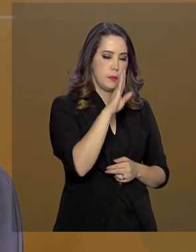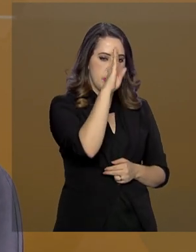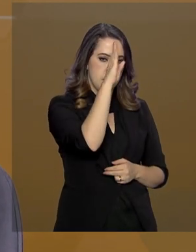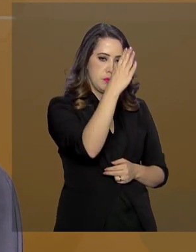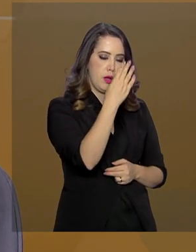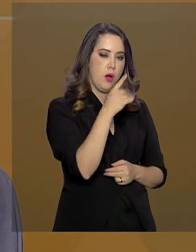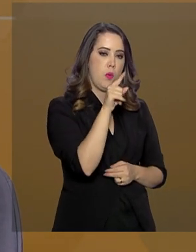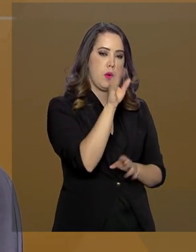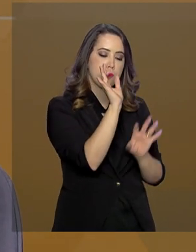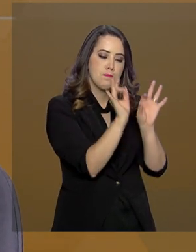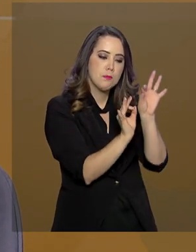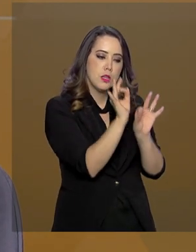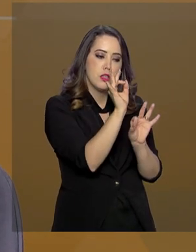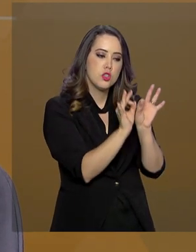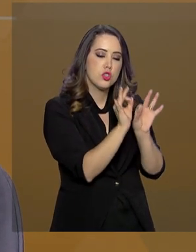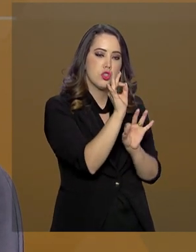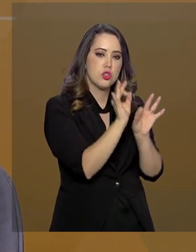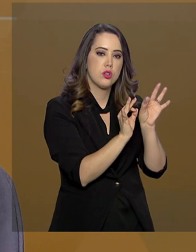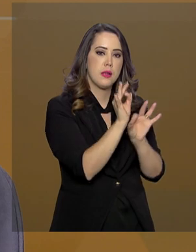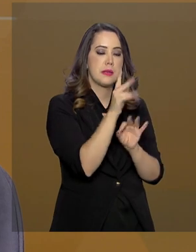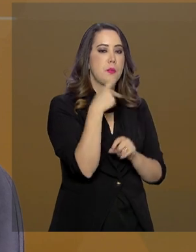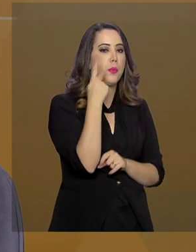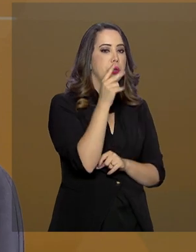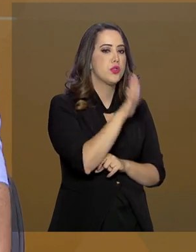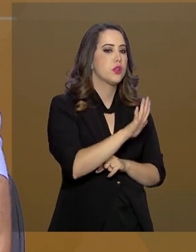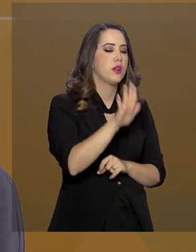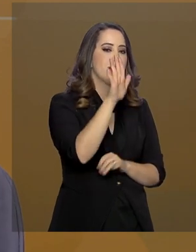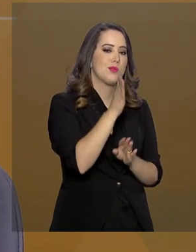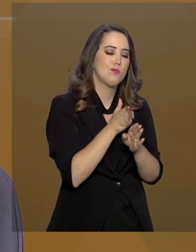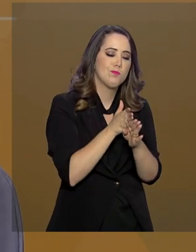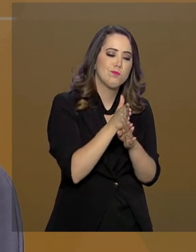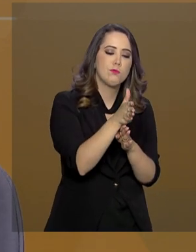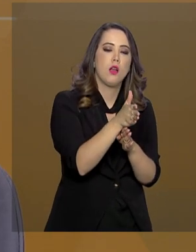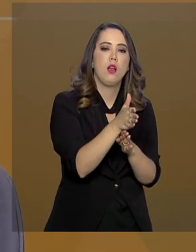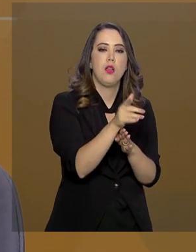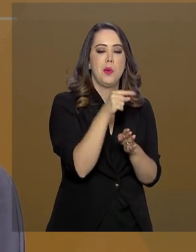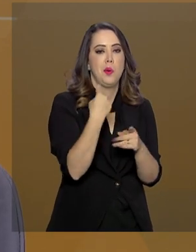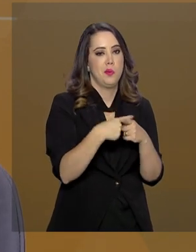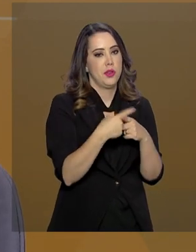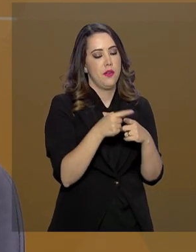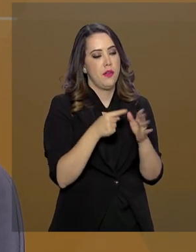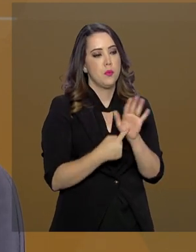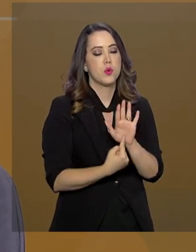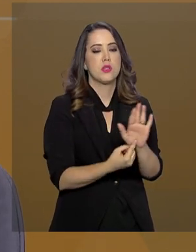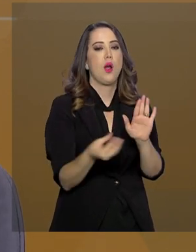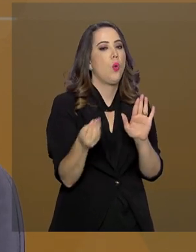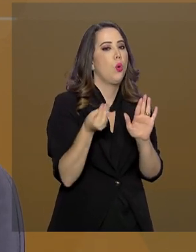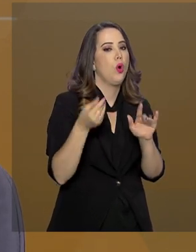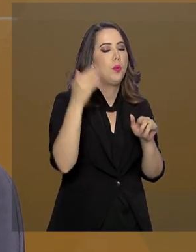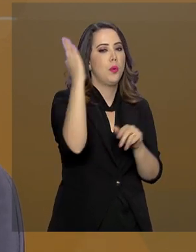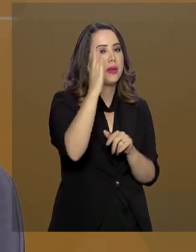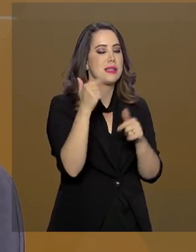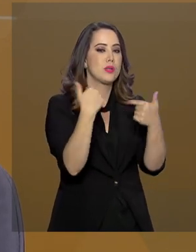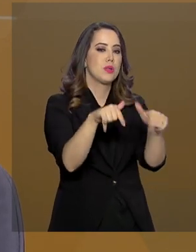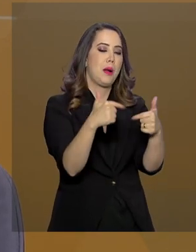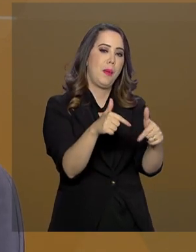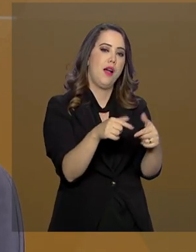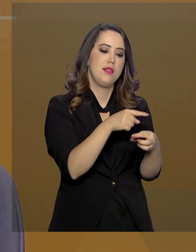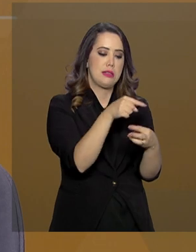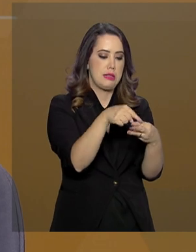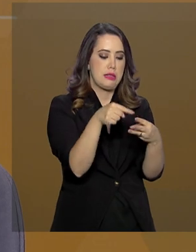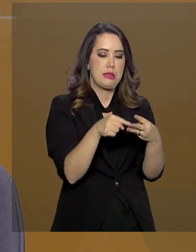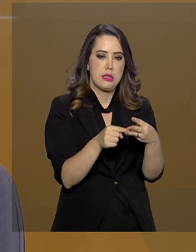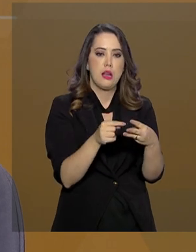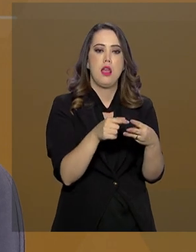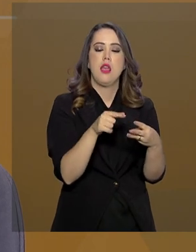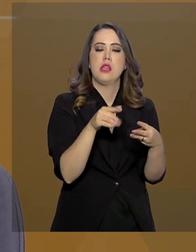desenhar essa Política Nacional de Fronteiras, né? Ela vai nortear as ações que o Brasil deve ter em relação às fronteiras terrestres, marítima e aérea.